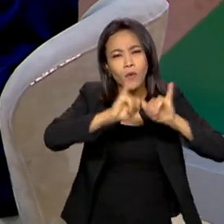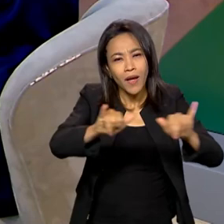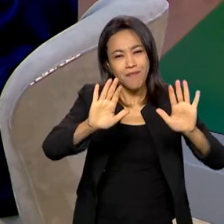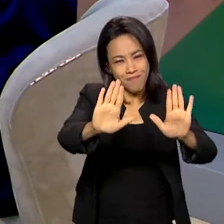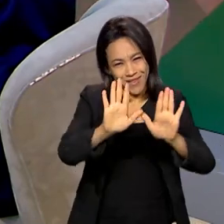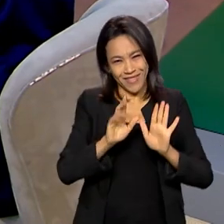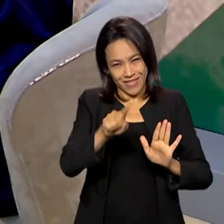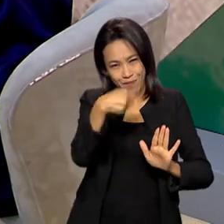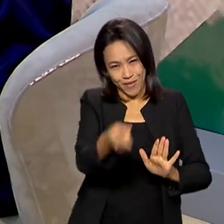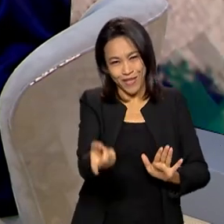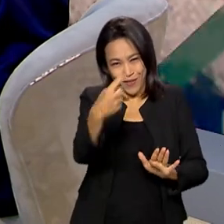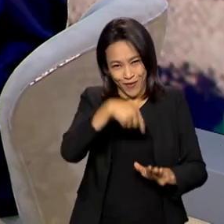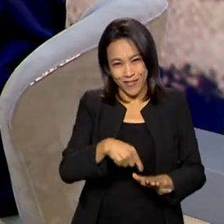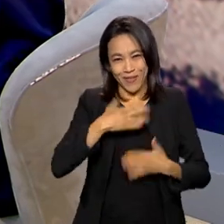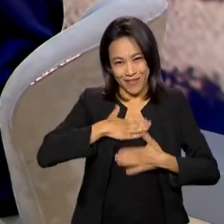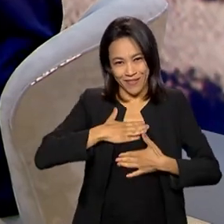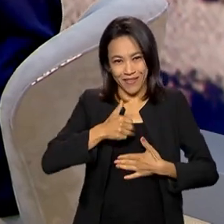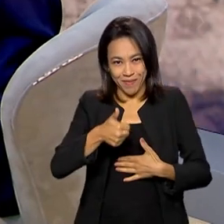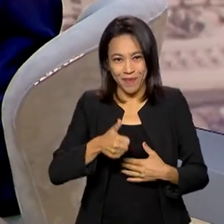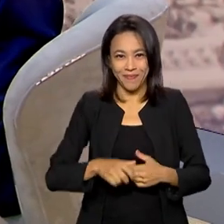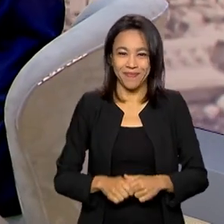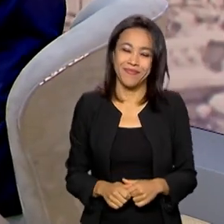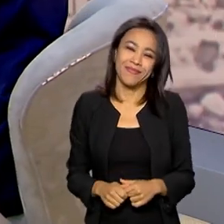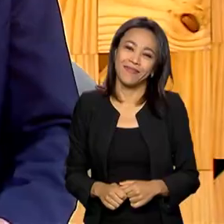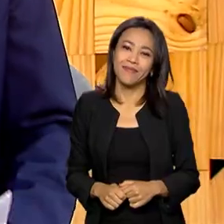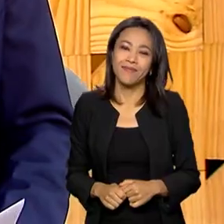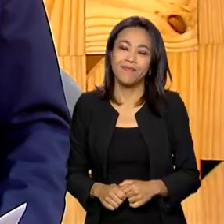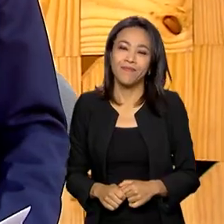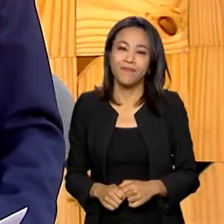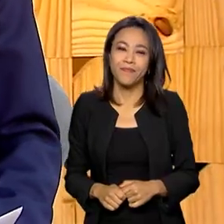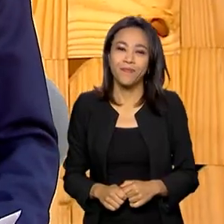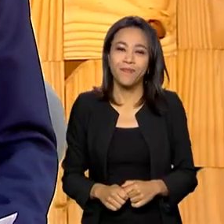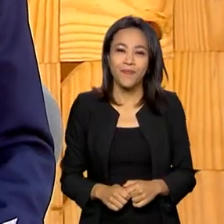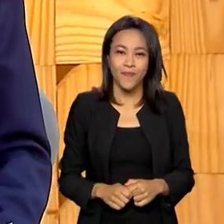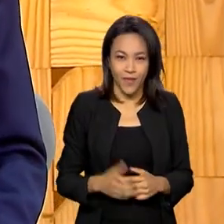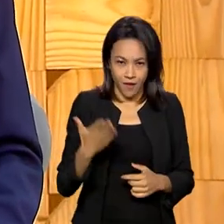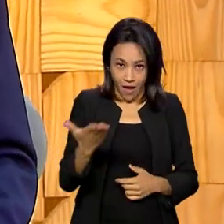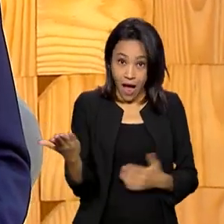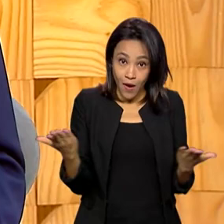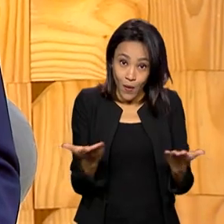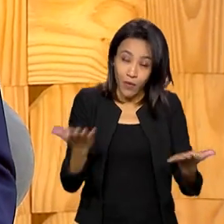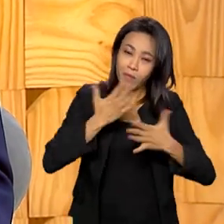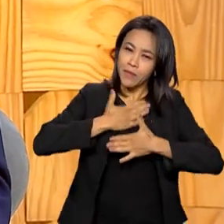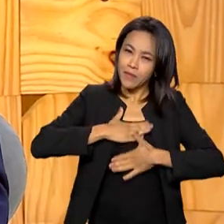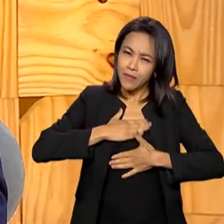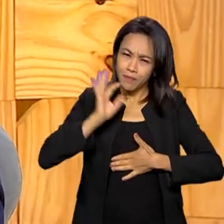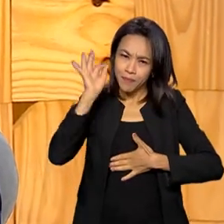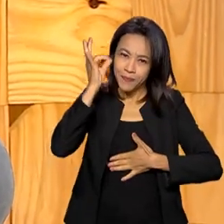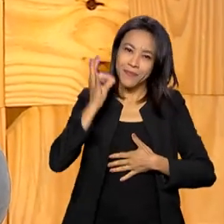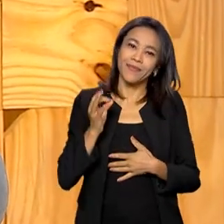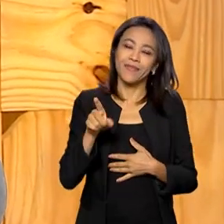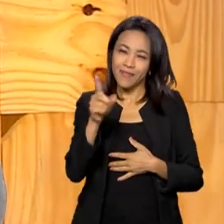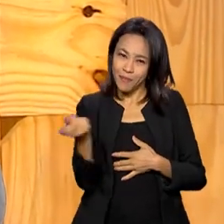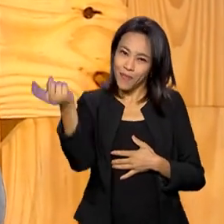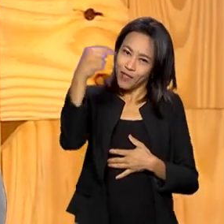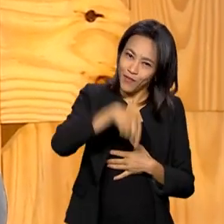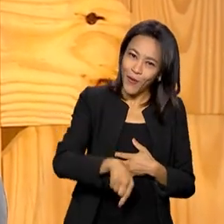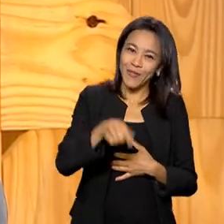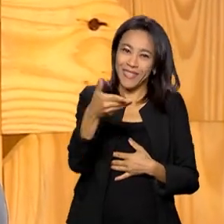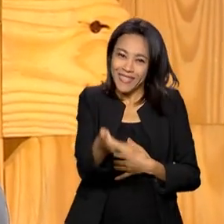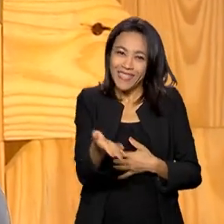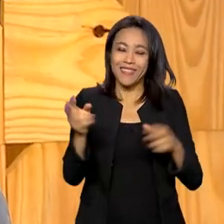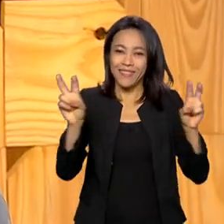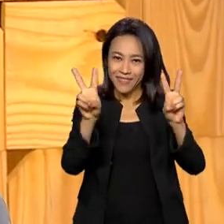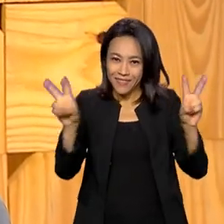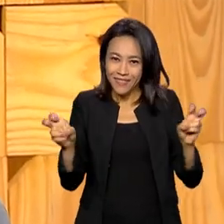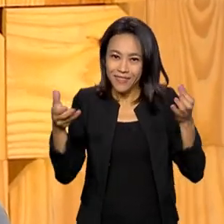assim que nós voltarmos do intervalo, tá bem? Maravilha. Nós vamos fazer então um breve intervalo e daqui a pouco nós voltamos no Brasil